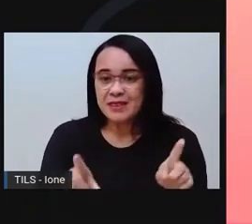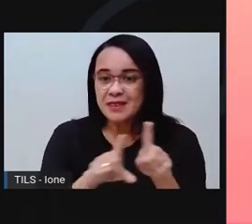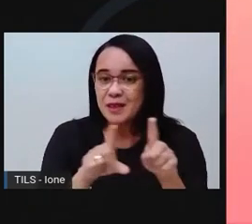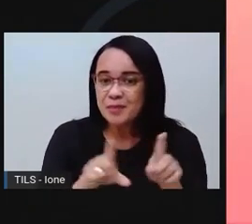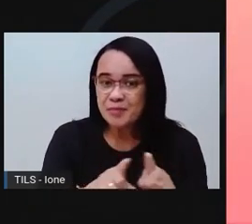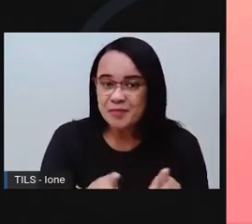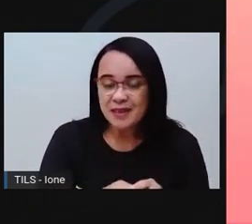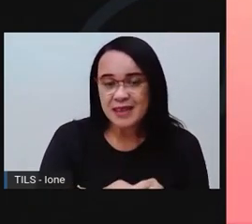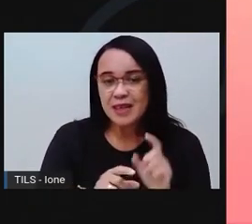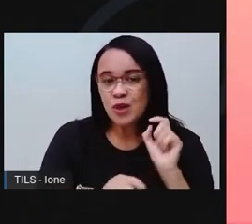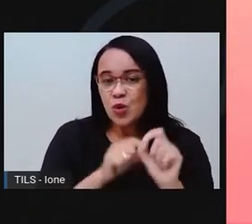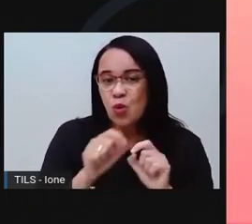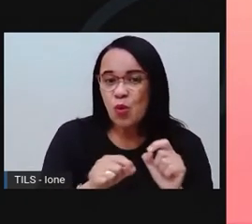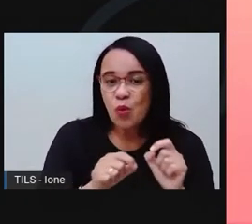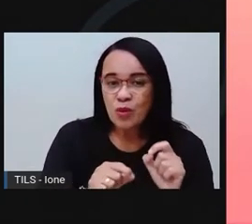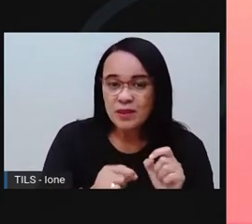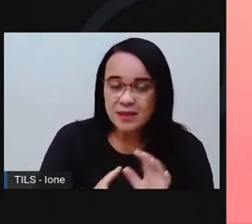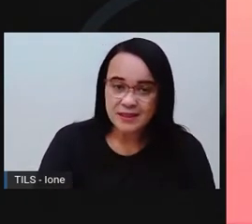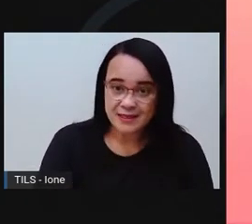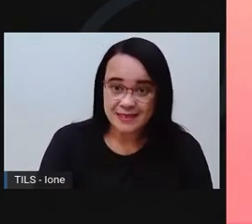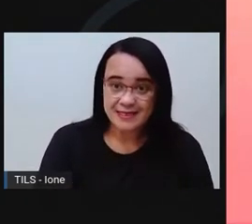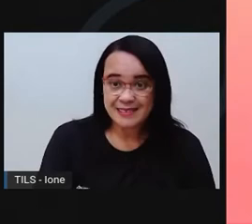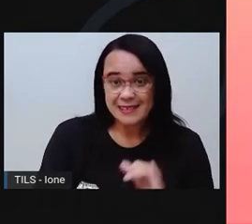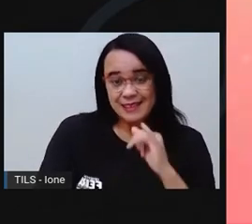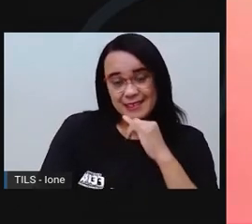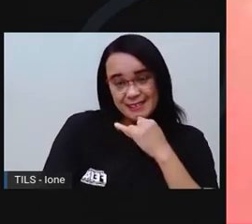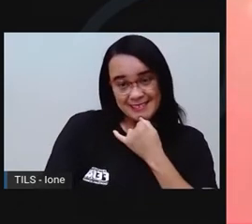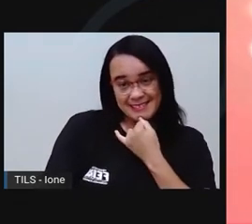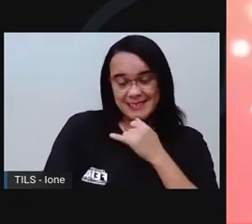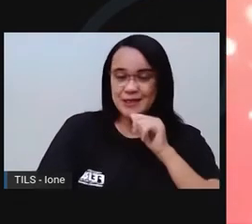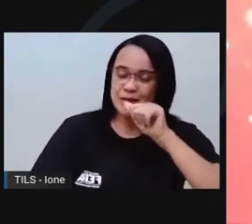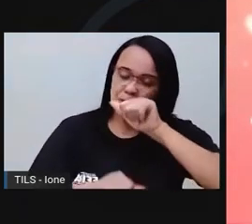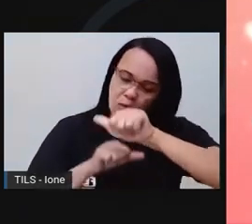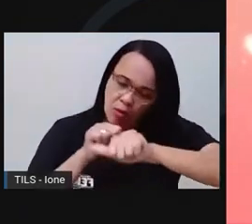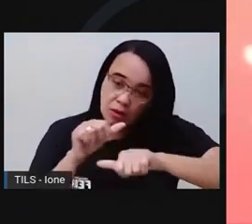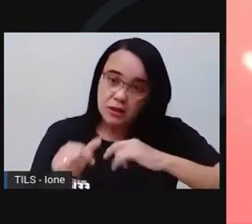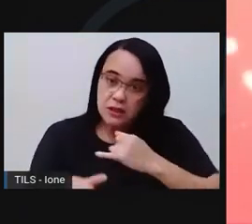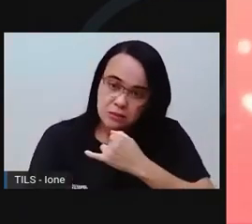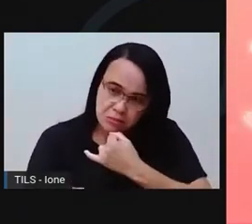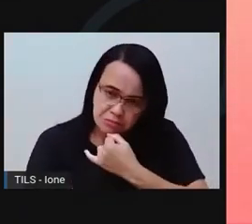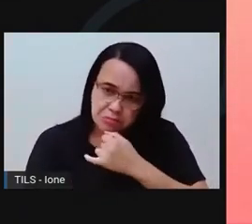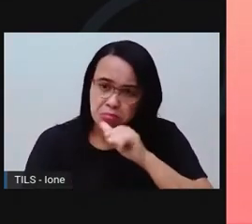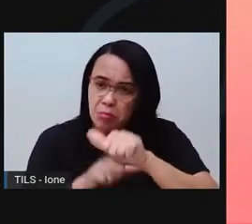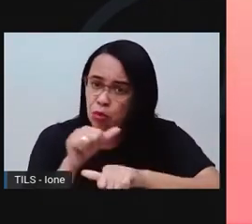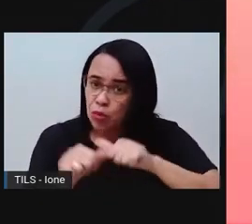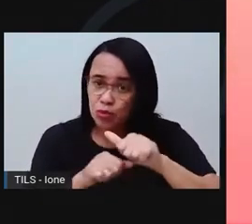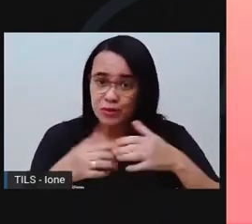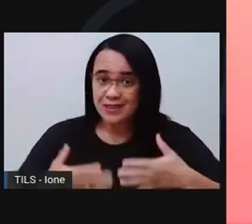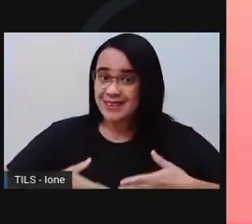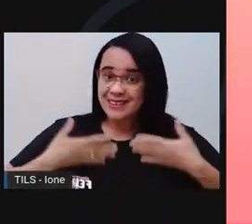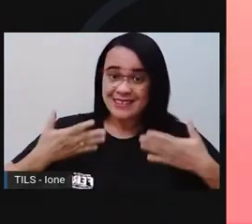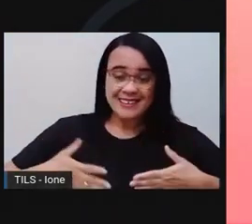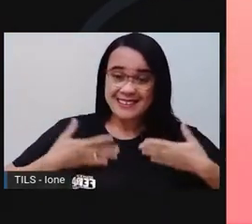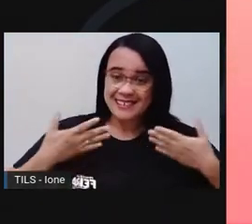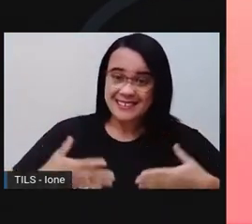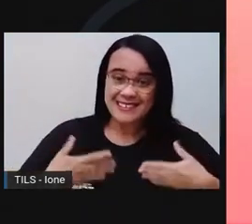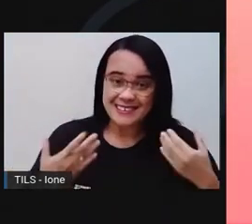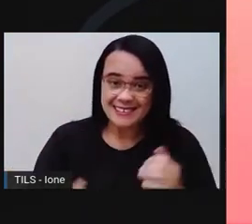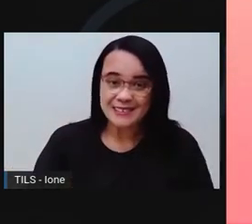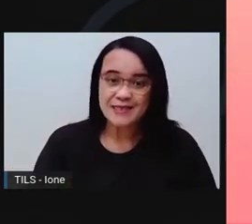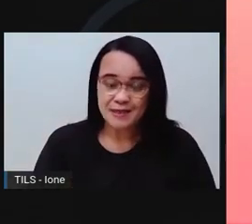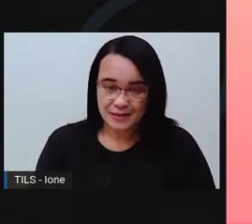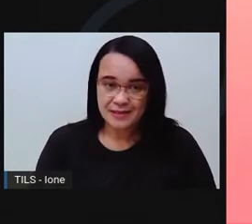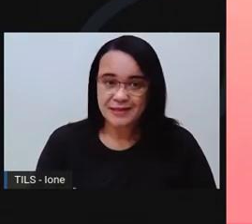na tristeza e na alegria. É onde nos sentimos amados. É tolerância, força